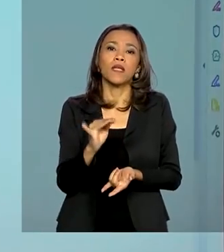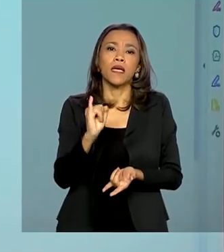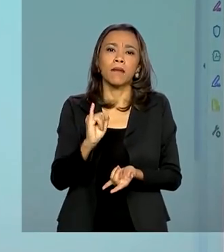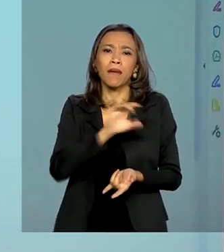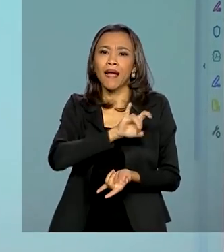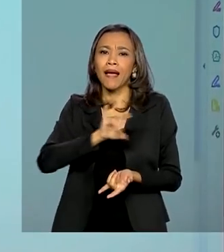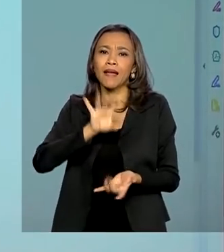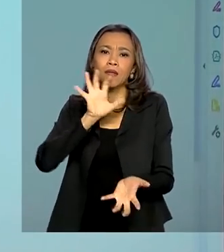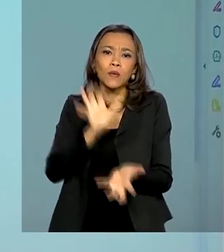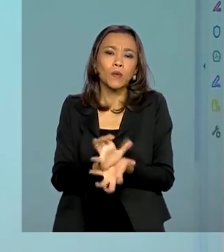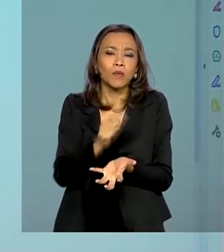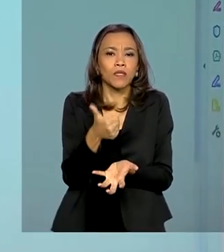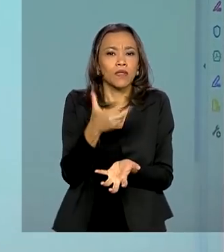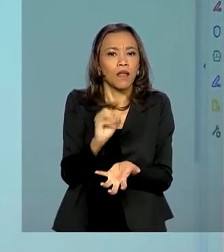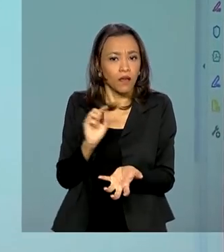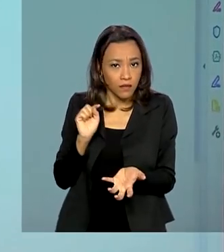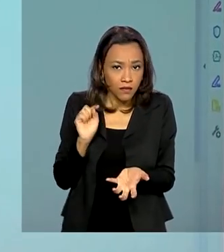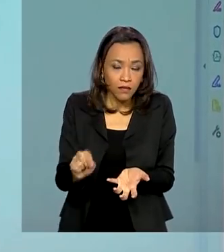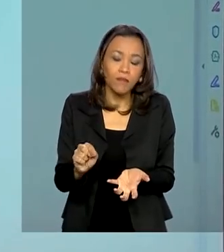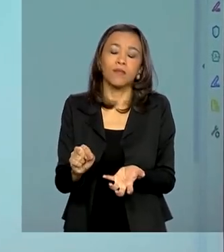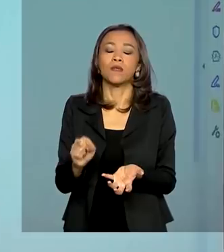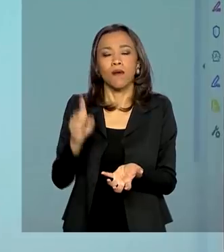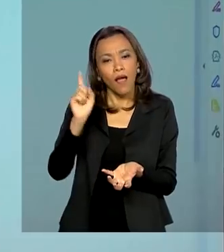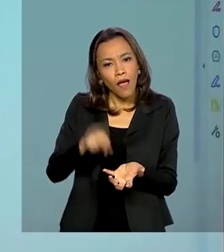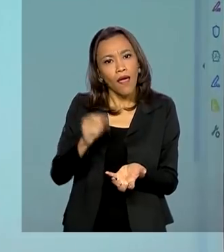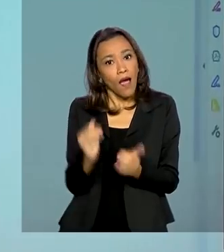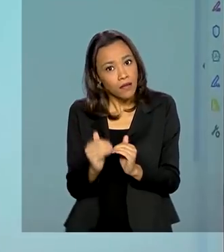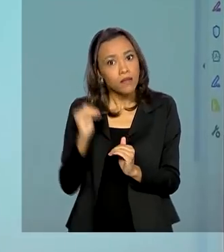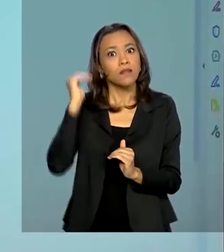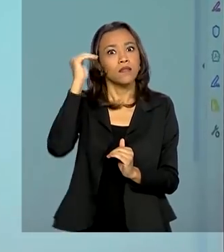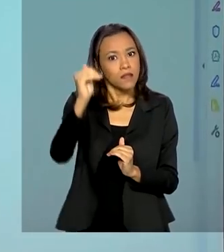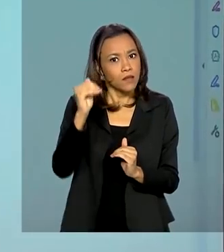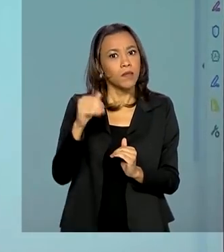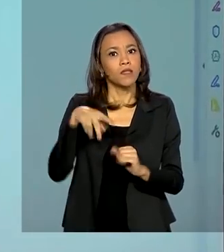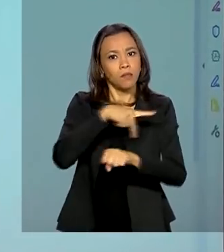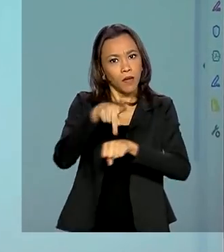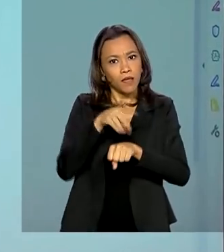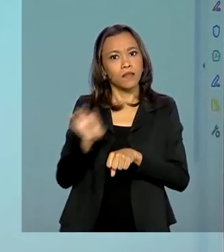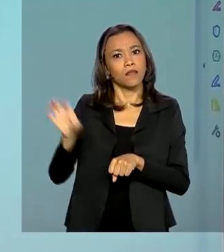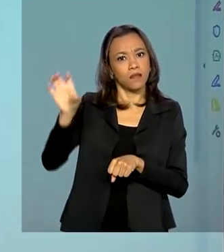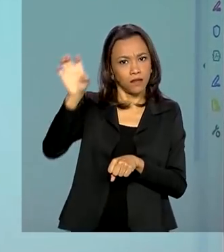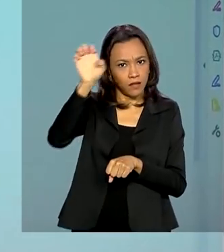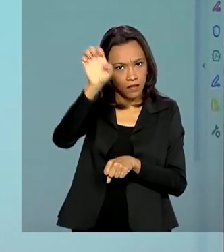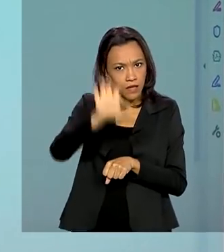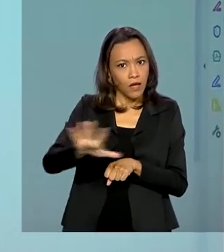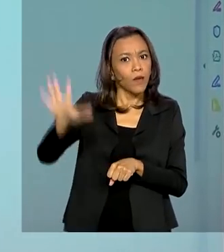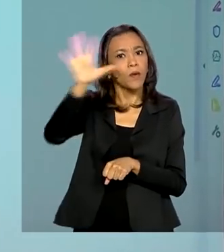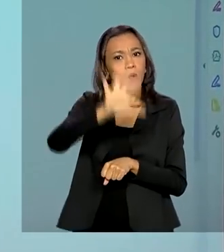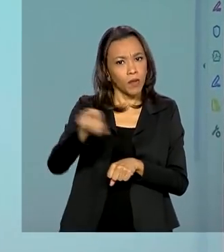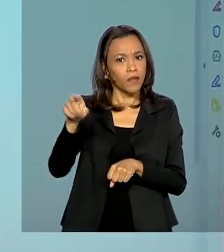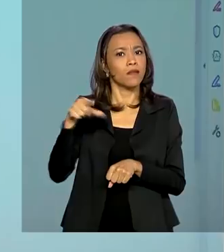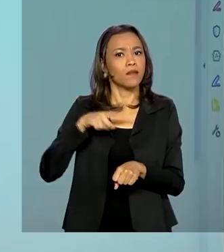habitantes, quantidade acima de países da Europa que também enfrentam o coronavírus.